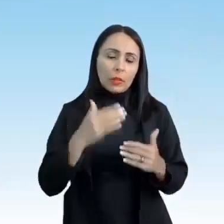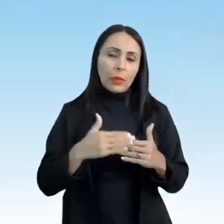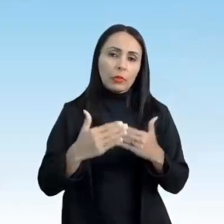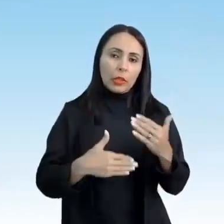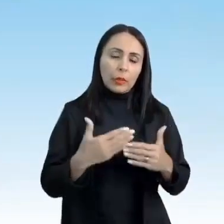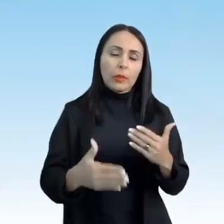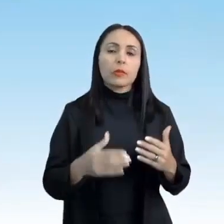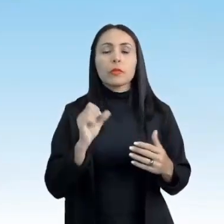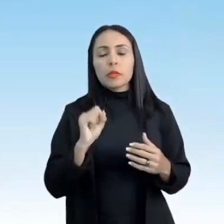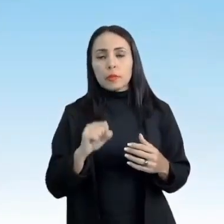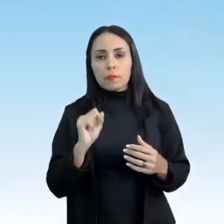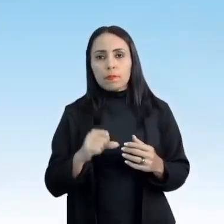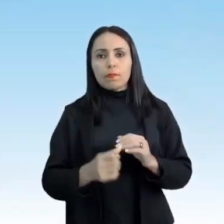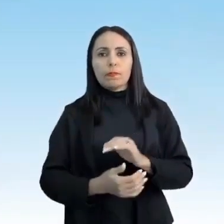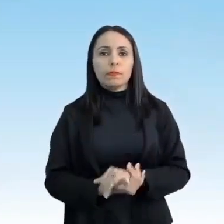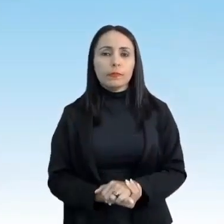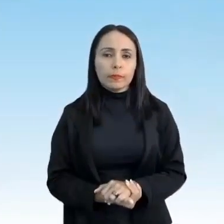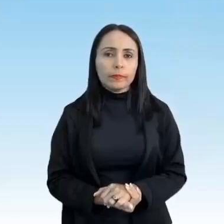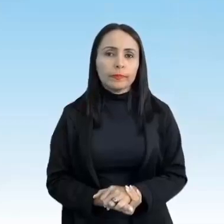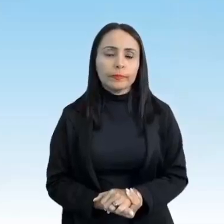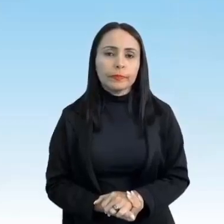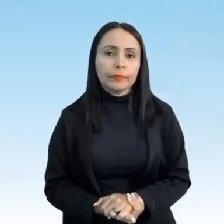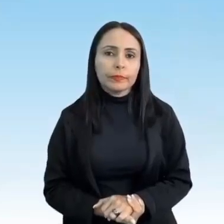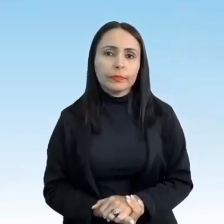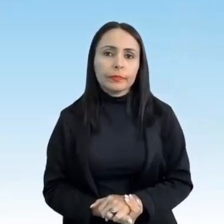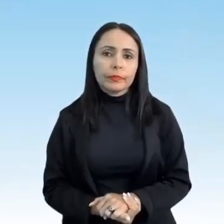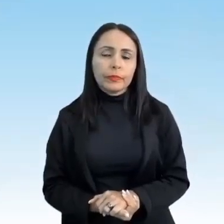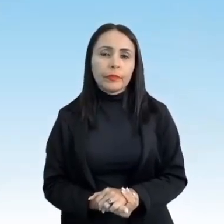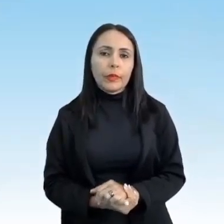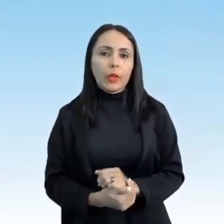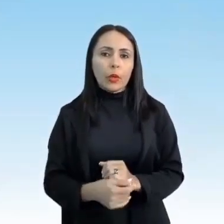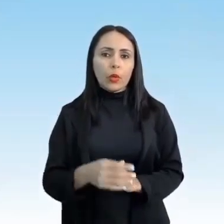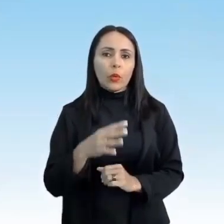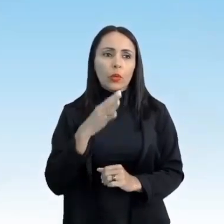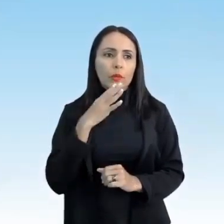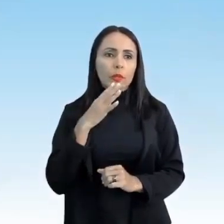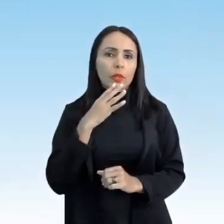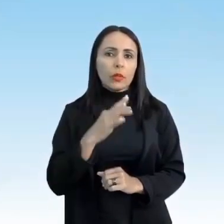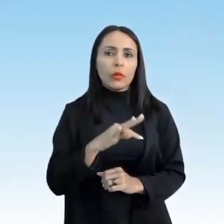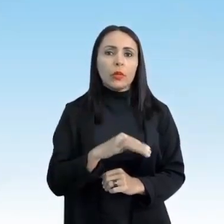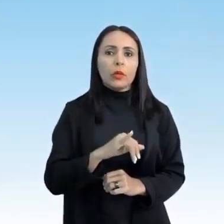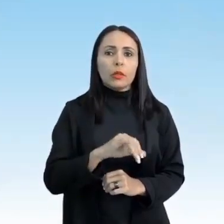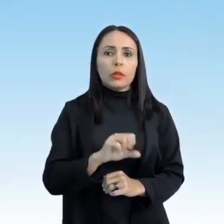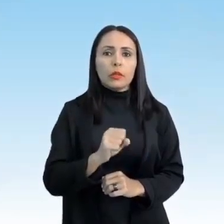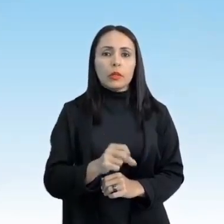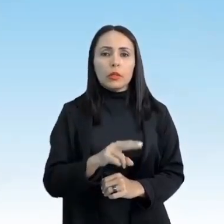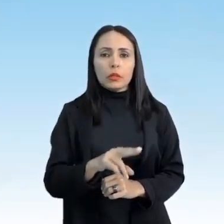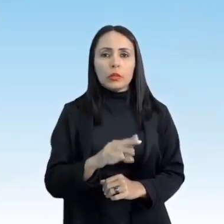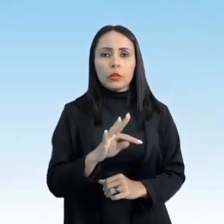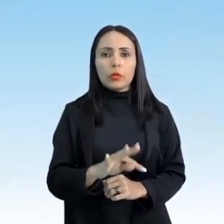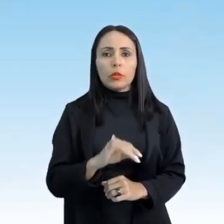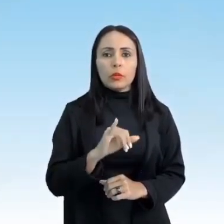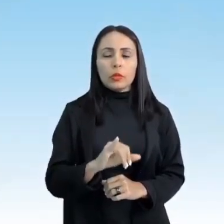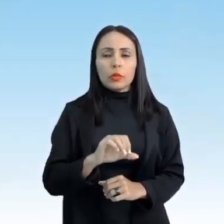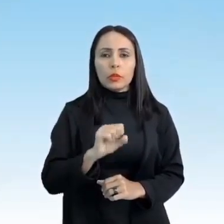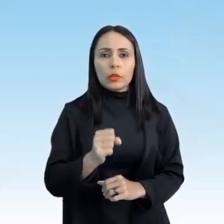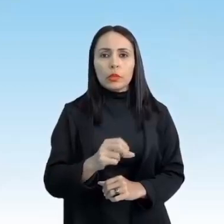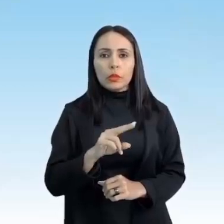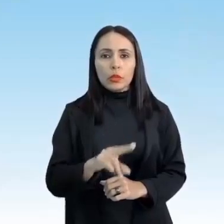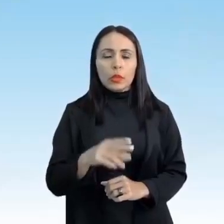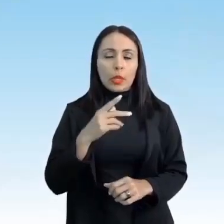militar, tá? Essa é a controvérsia. Era conhecido como Tissu-Tissu, era praticado já,